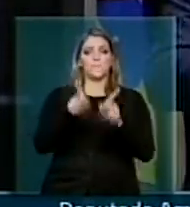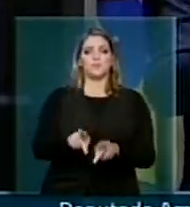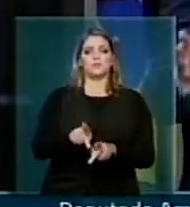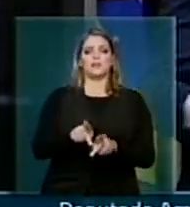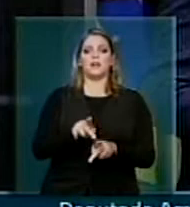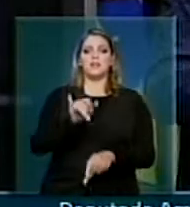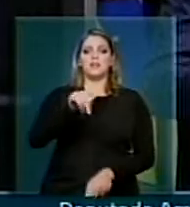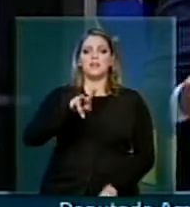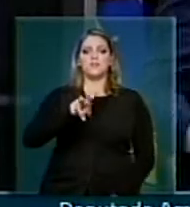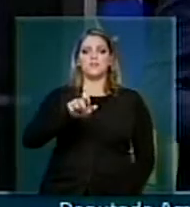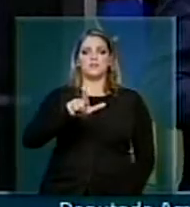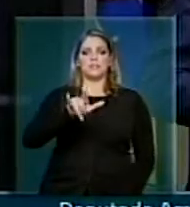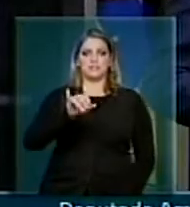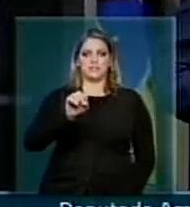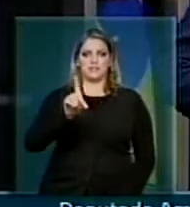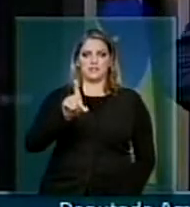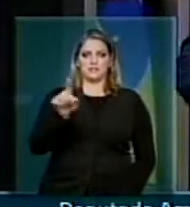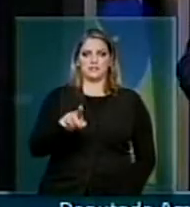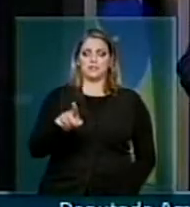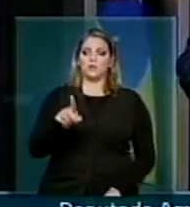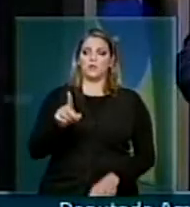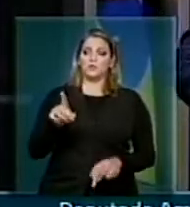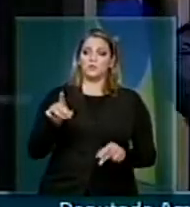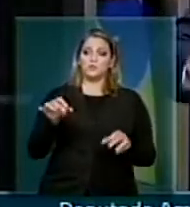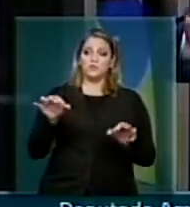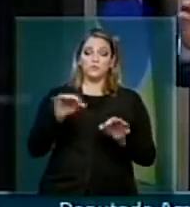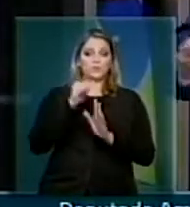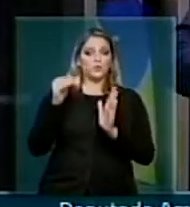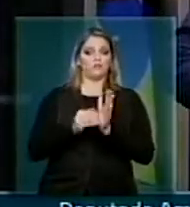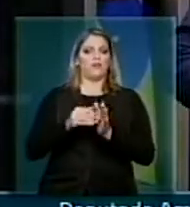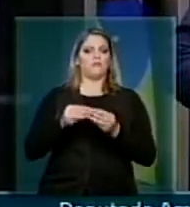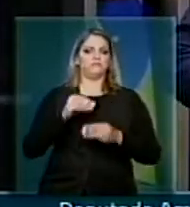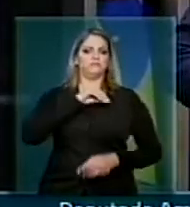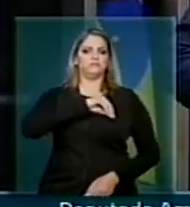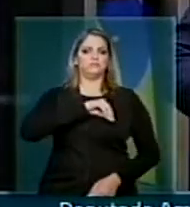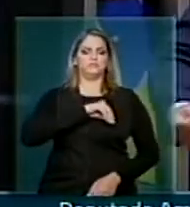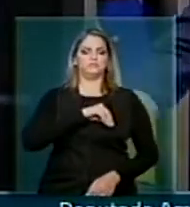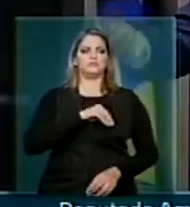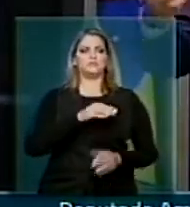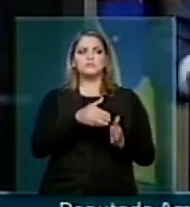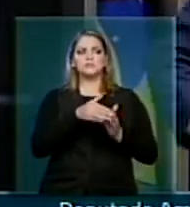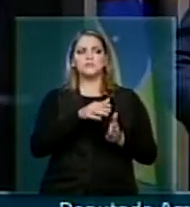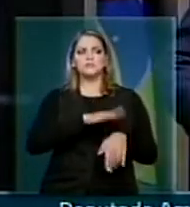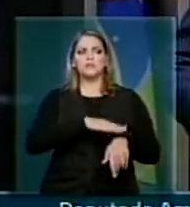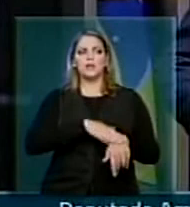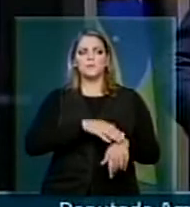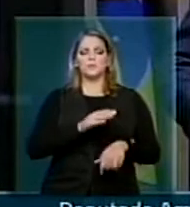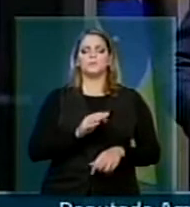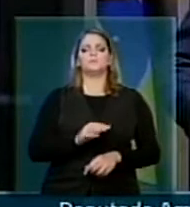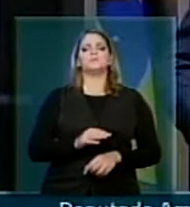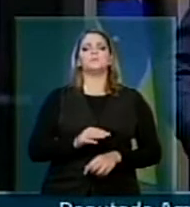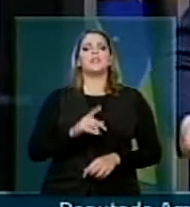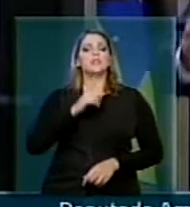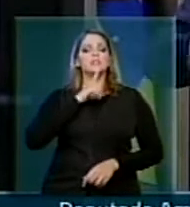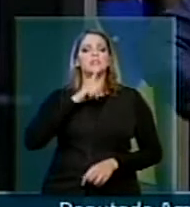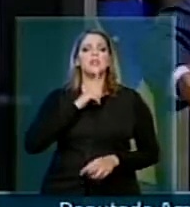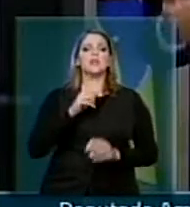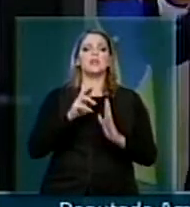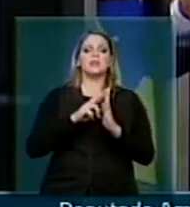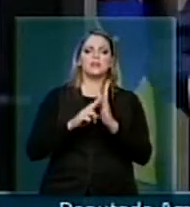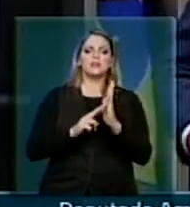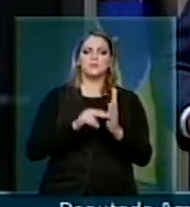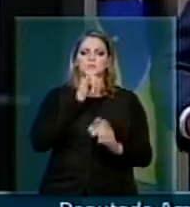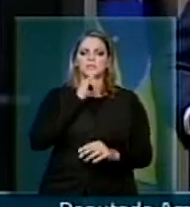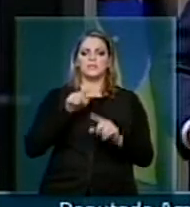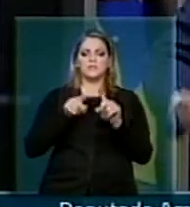Vou pedir só para concluir esse raciocínio, senhor presidente. E nós temos também um dispositivo que diz que